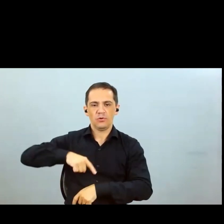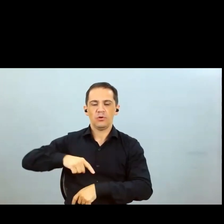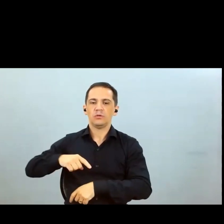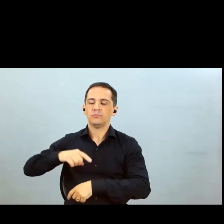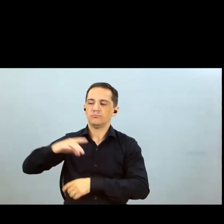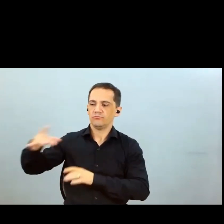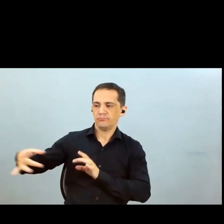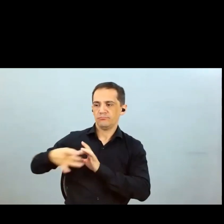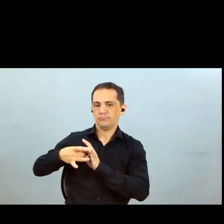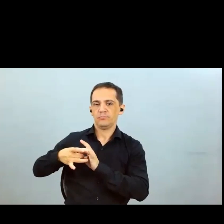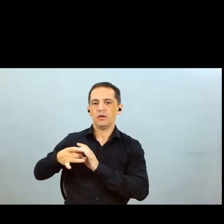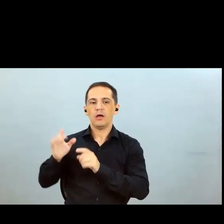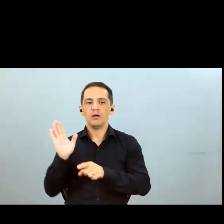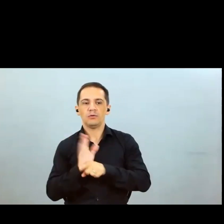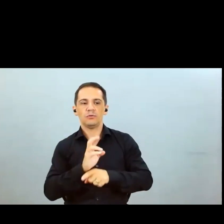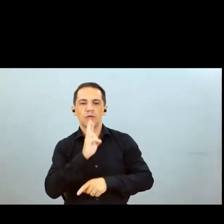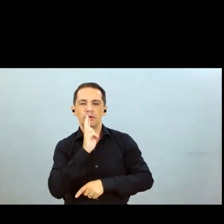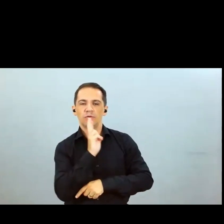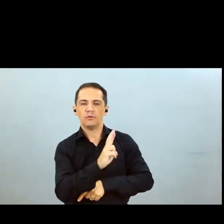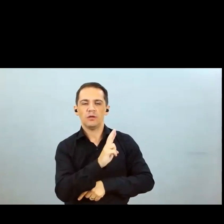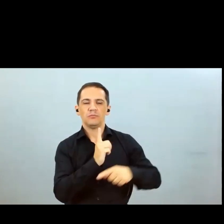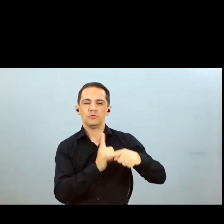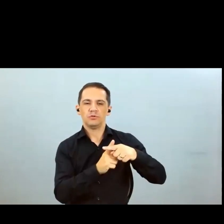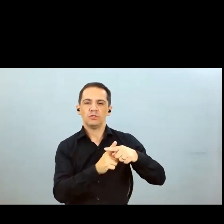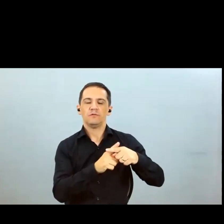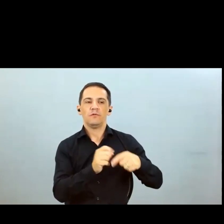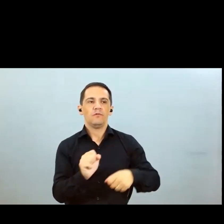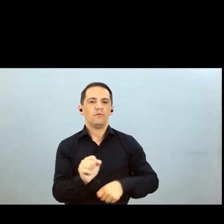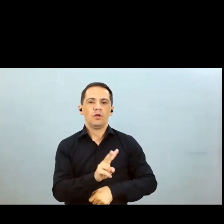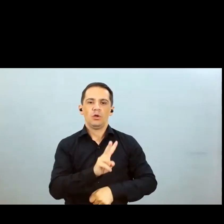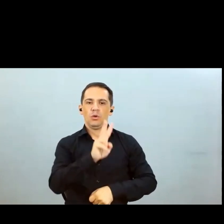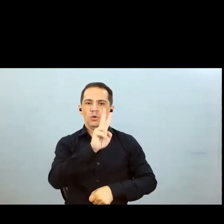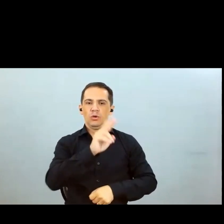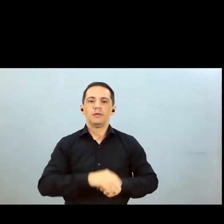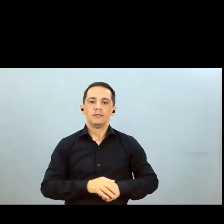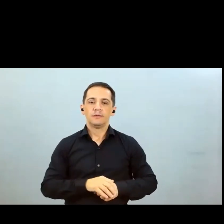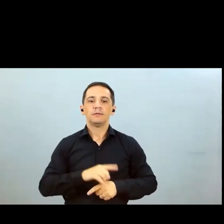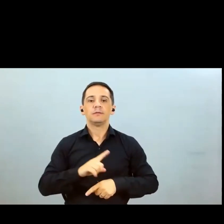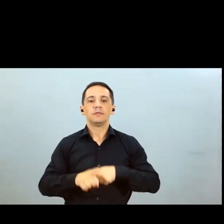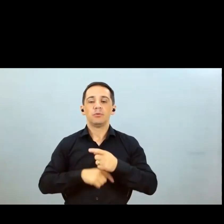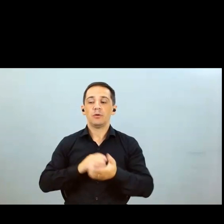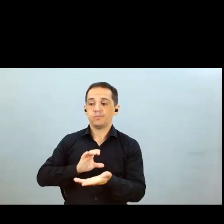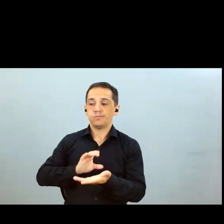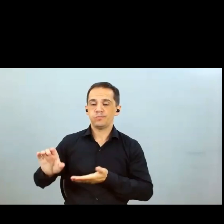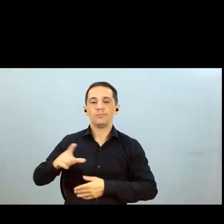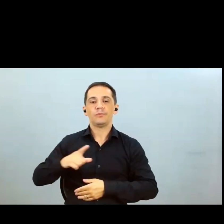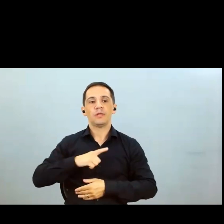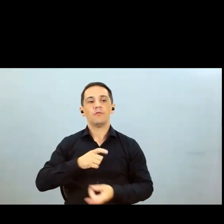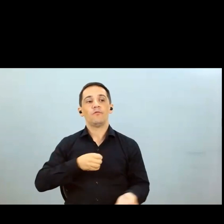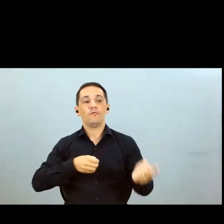agregar valor para a companhia e gerar uma taxa de retorno sobre o capital investido bem interessante nesse negócio